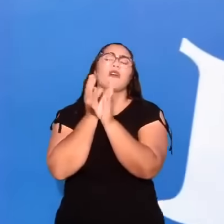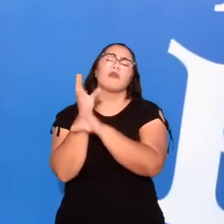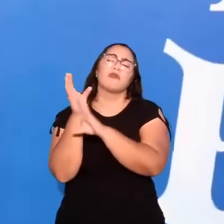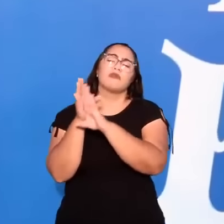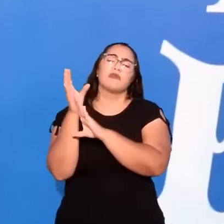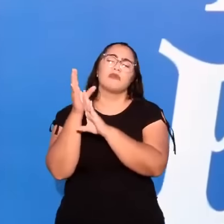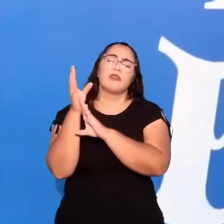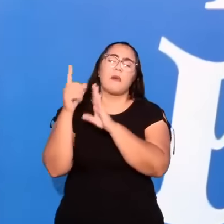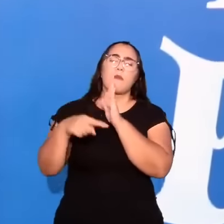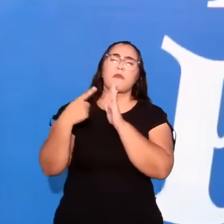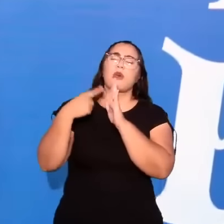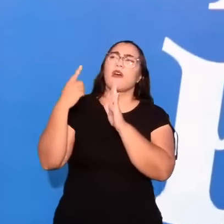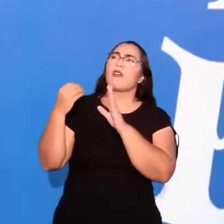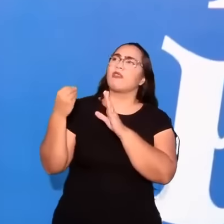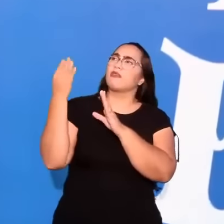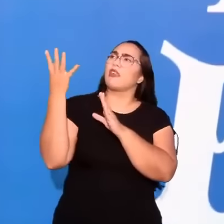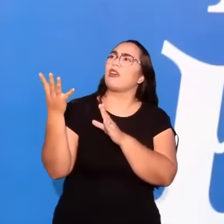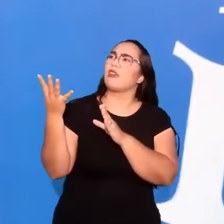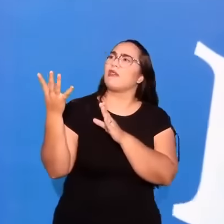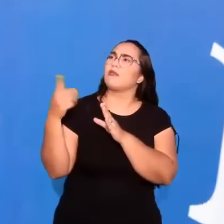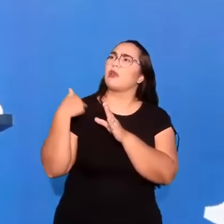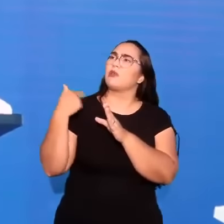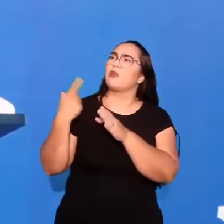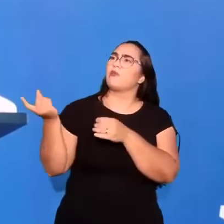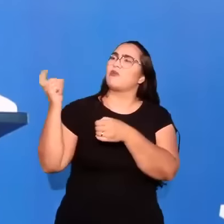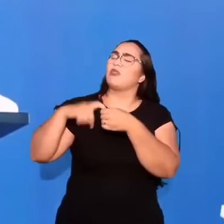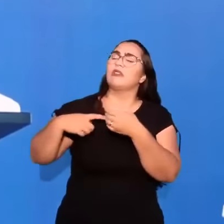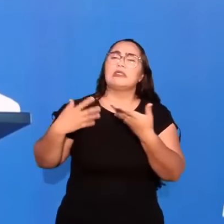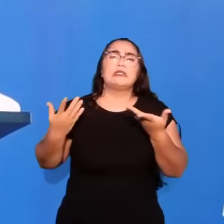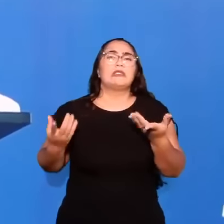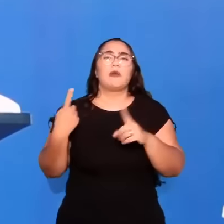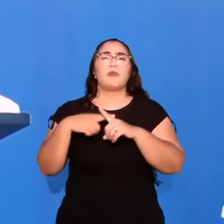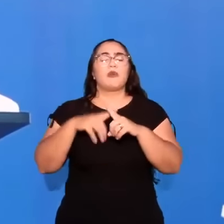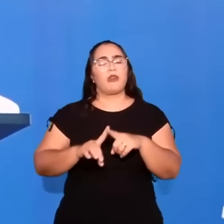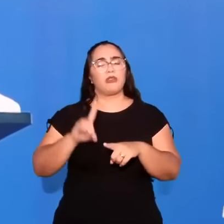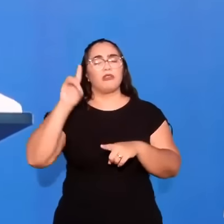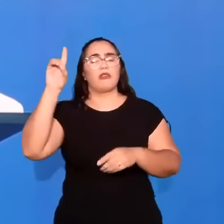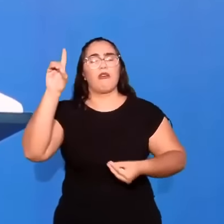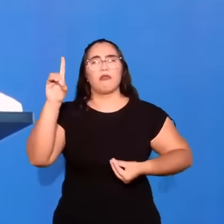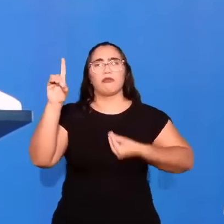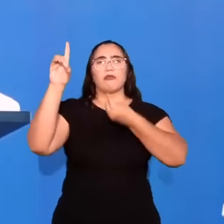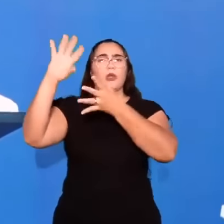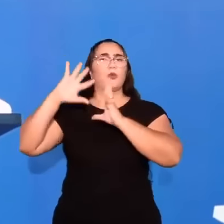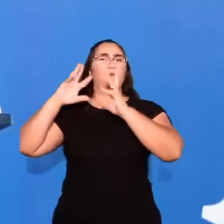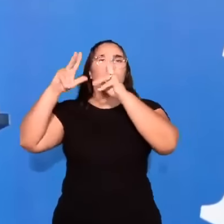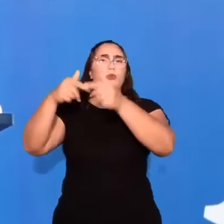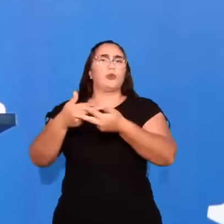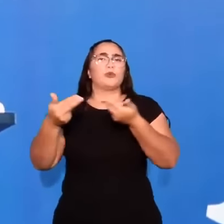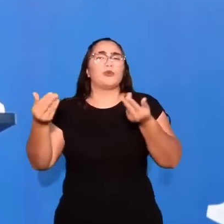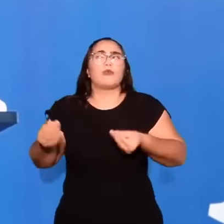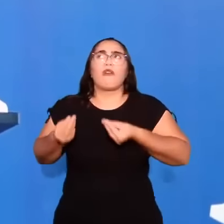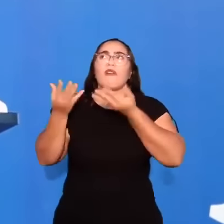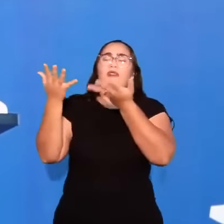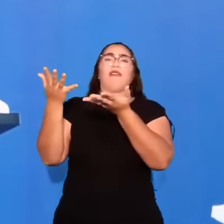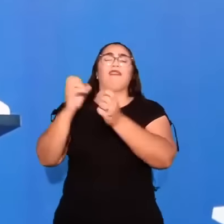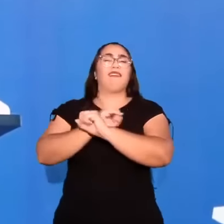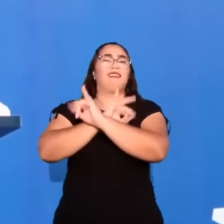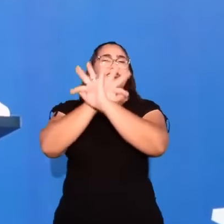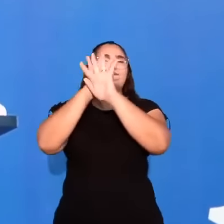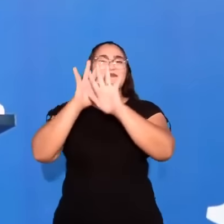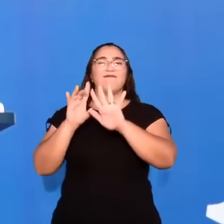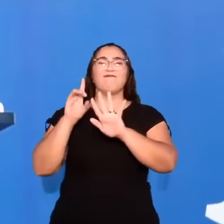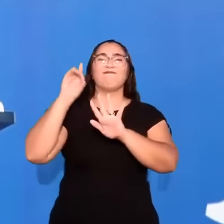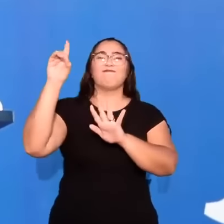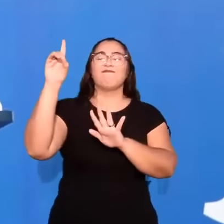primeiro deu a Ele. Para que depois possa lhe retribuir. Porque dele, por ele, para ele. São todas as coisas. Glória,